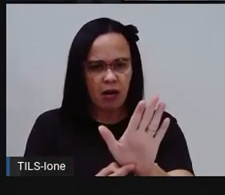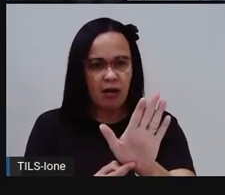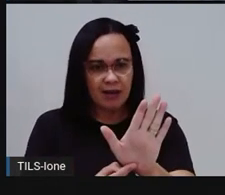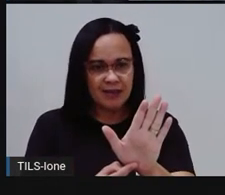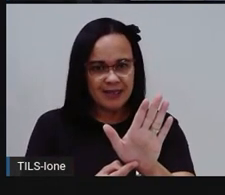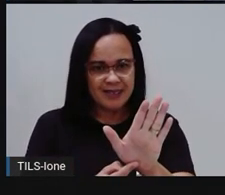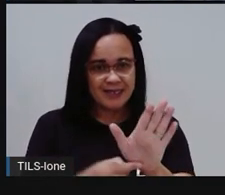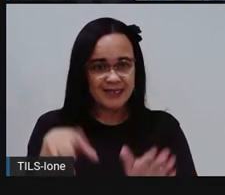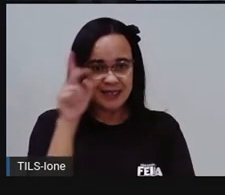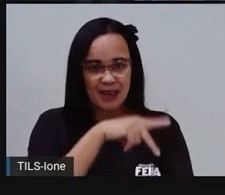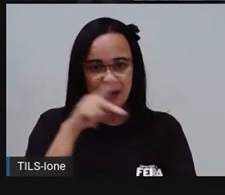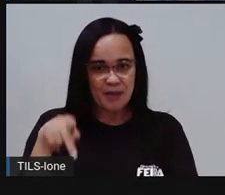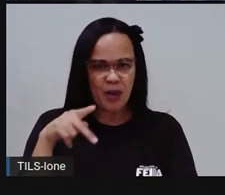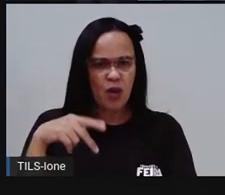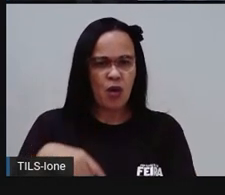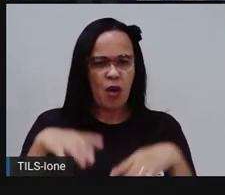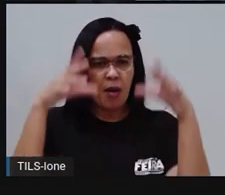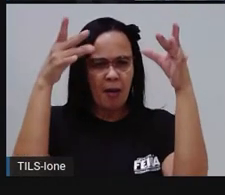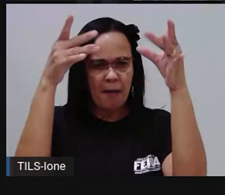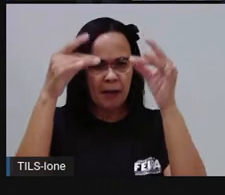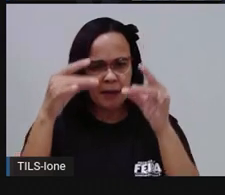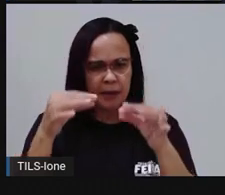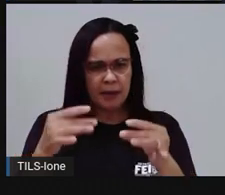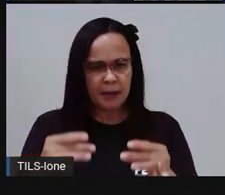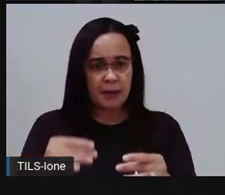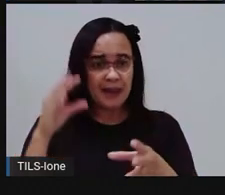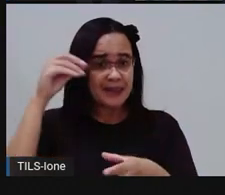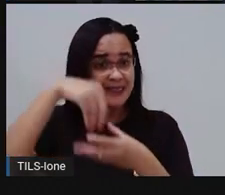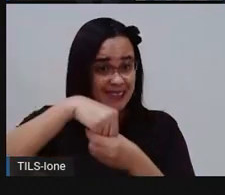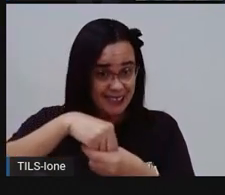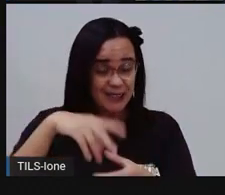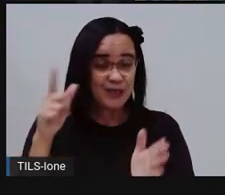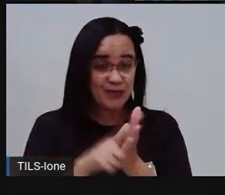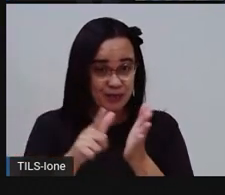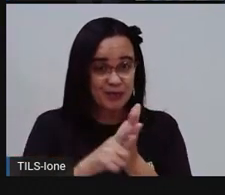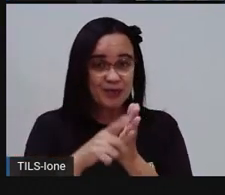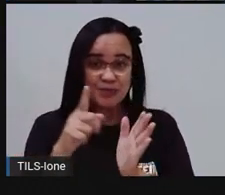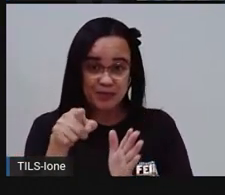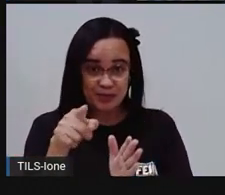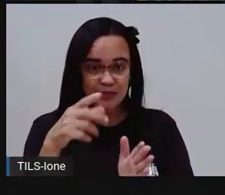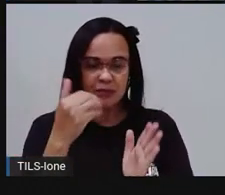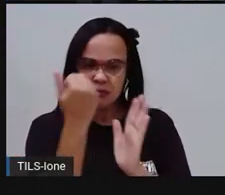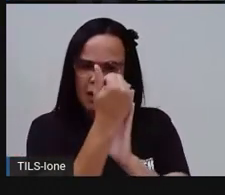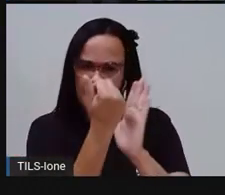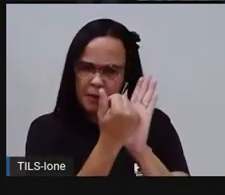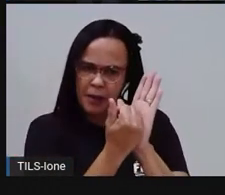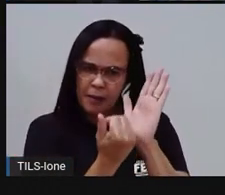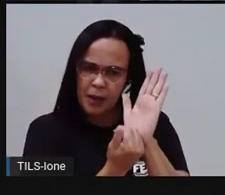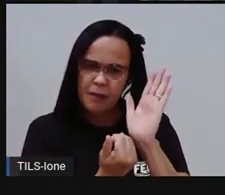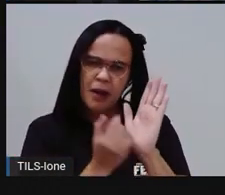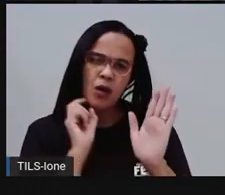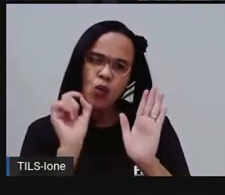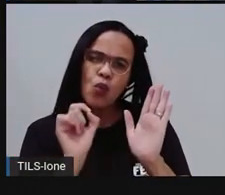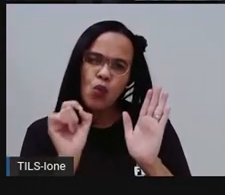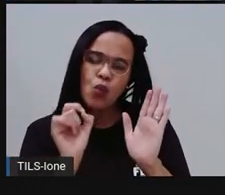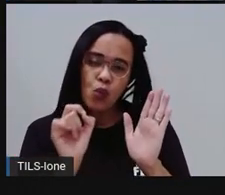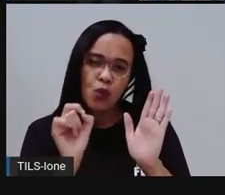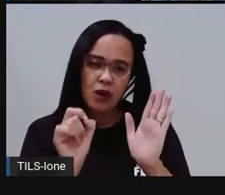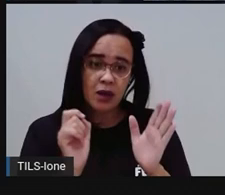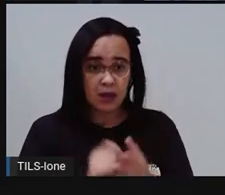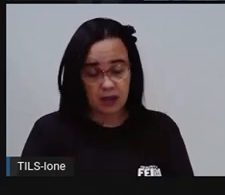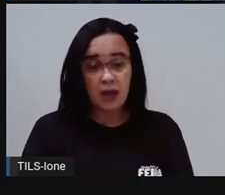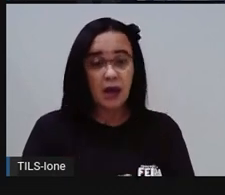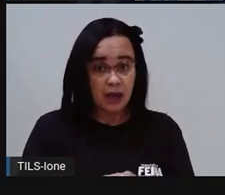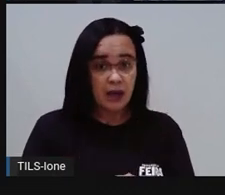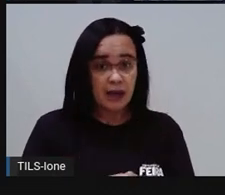pertinho, né, os detalhes dessa conta. Então aqui vem, ó, o número, né, a matrícula da